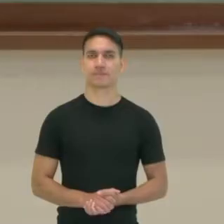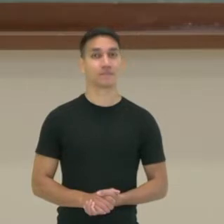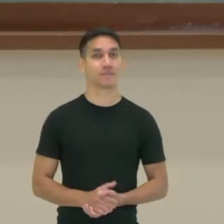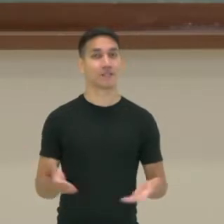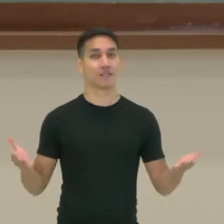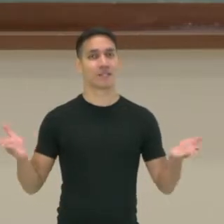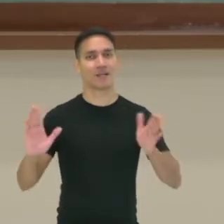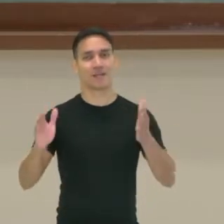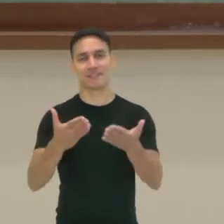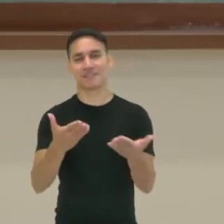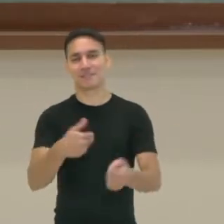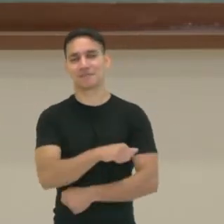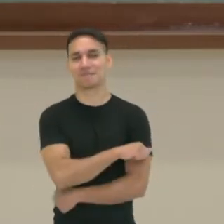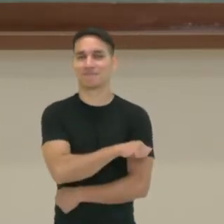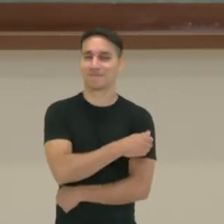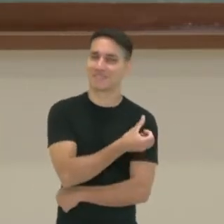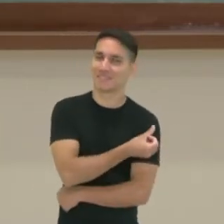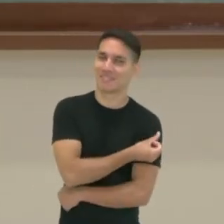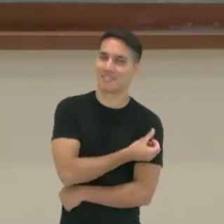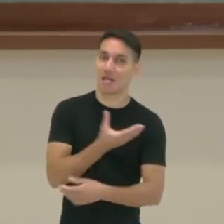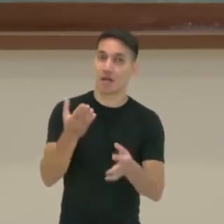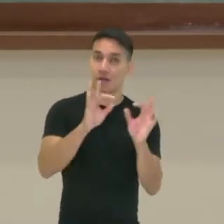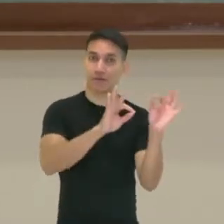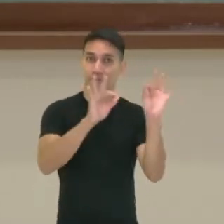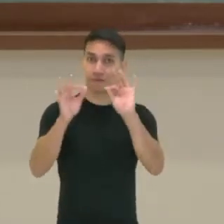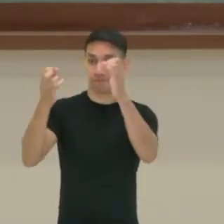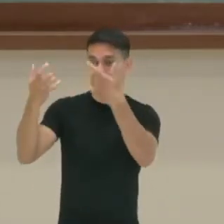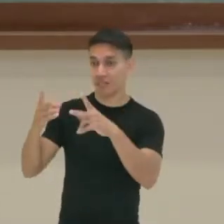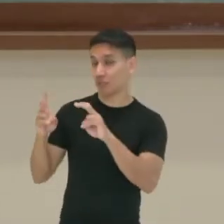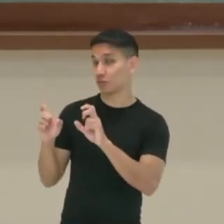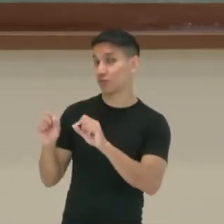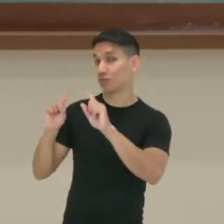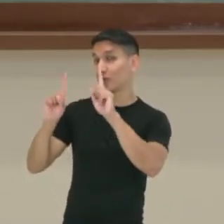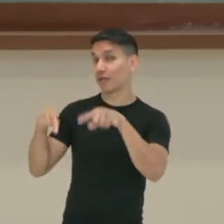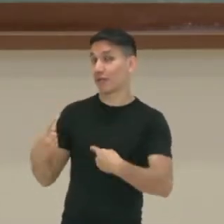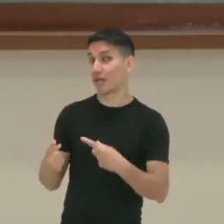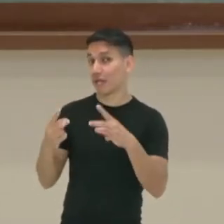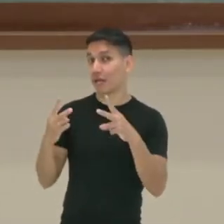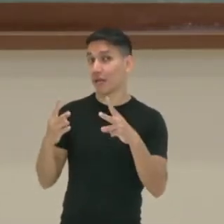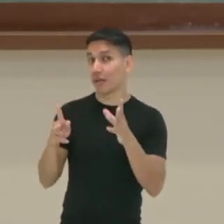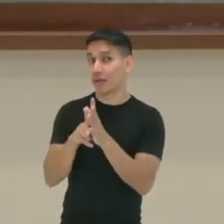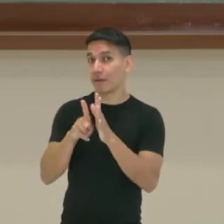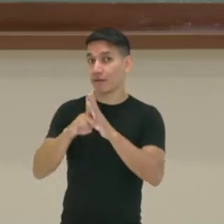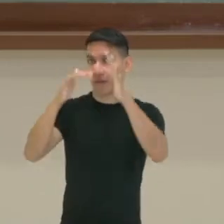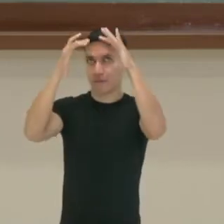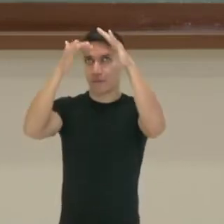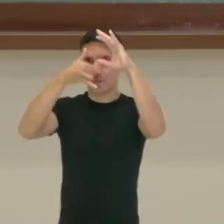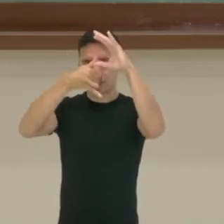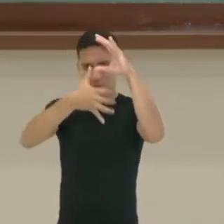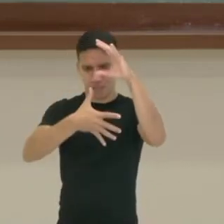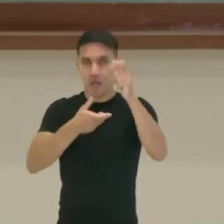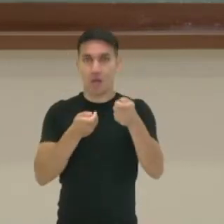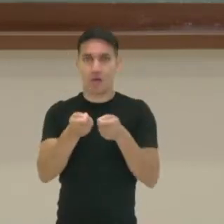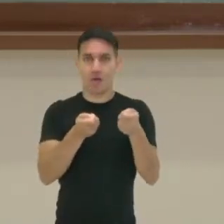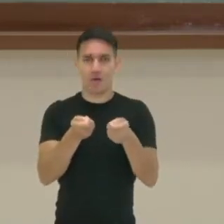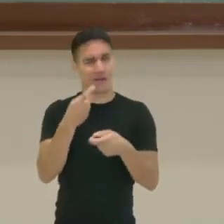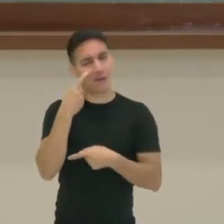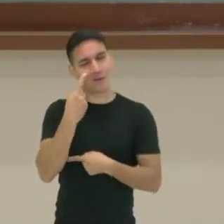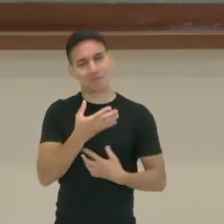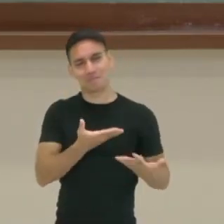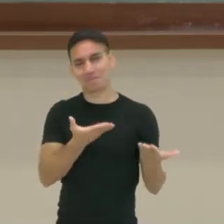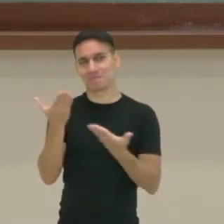Olá estudantes do sexto ano, nesse vídeo nós vamos falar sobre a coordenação nervosa. Então acompanhem comigo.